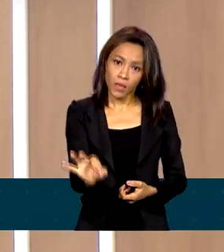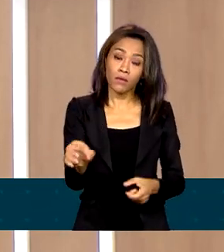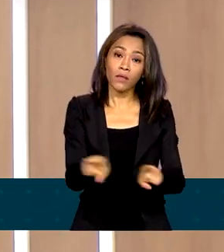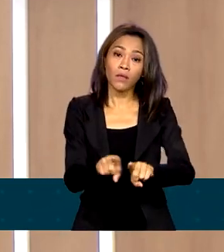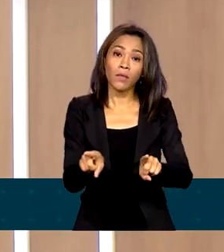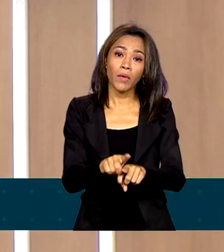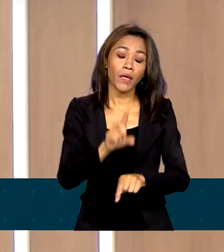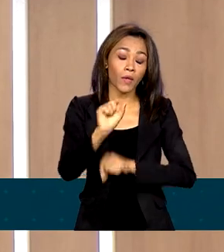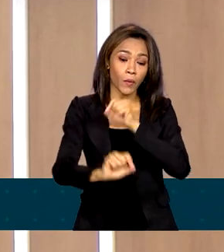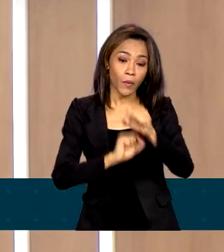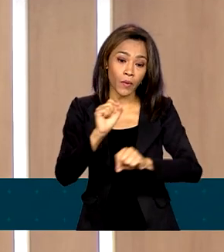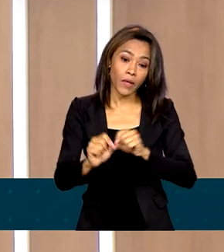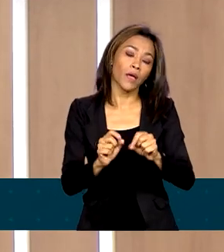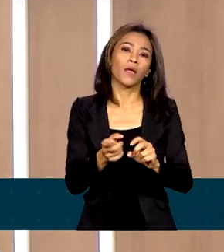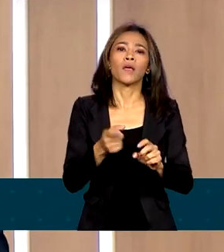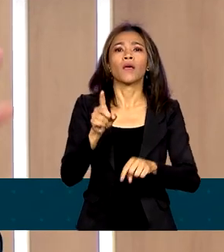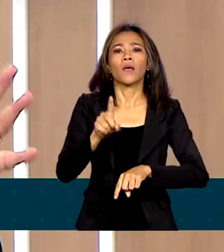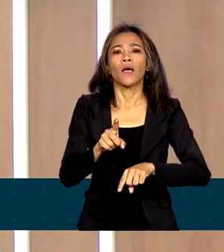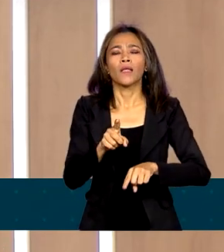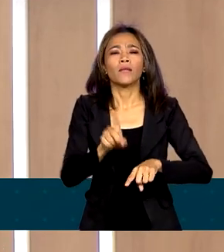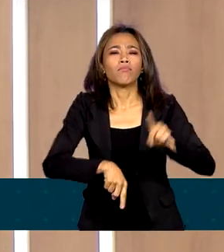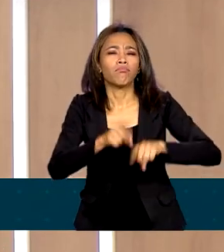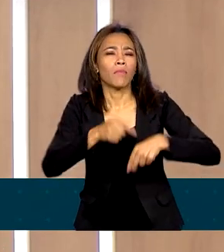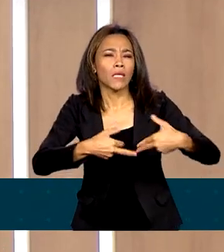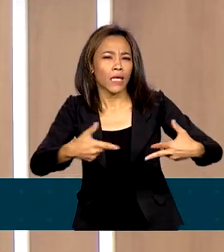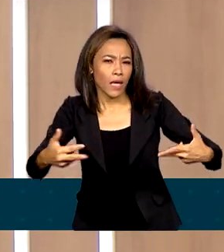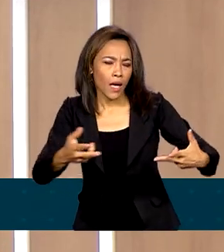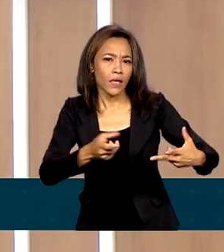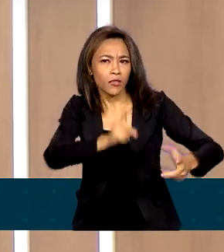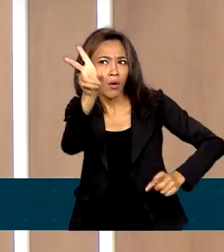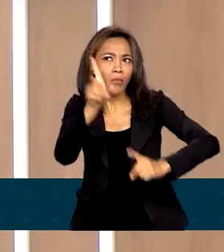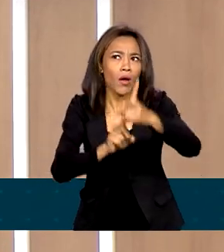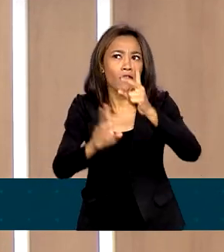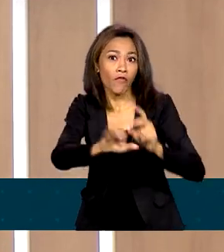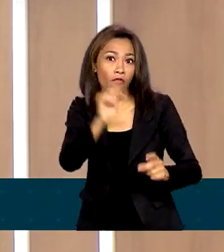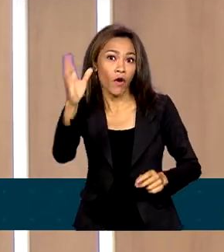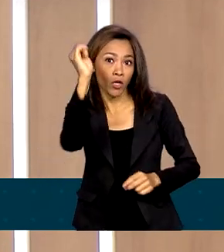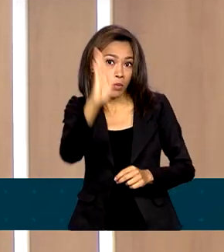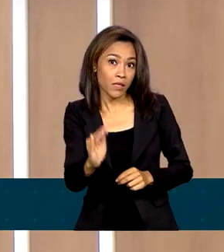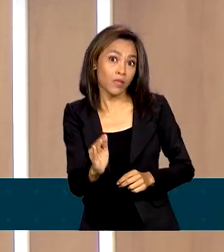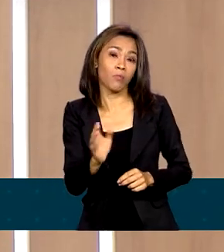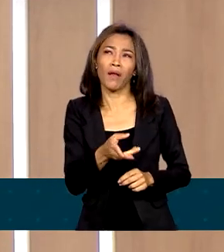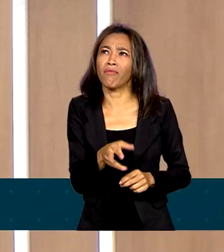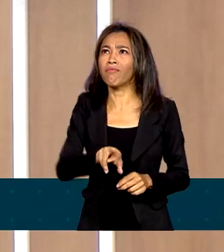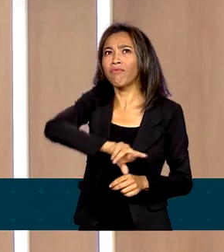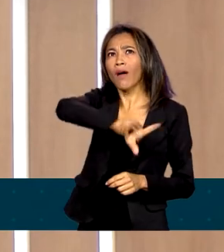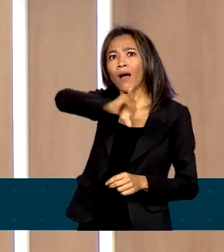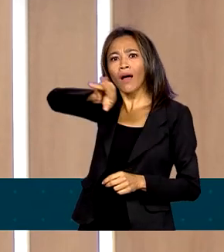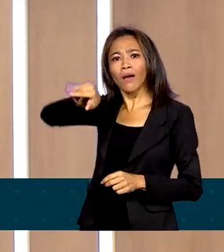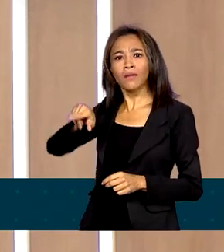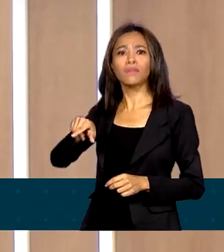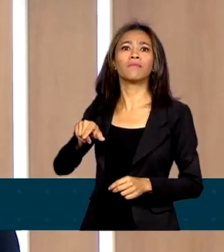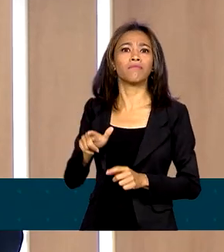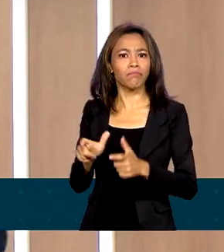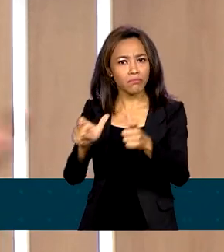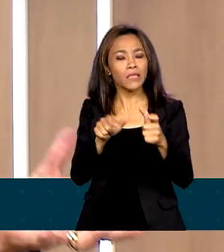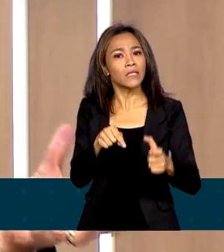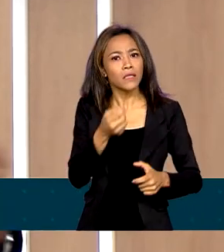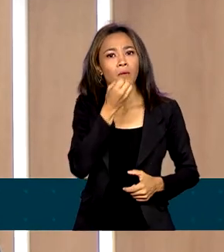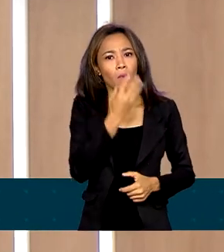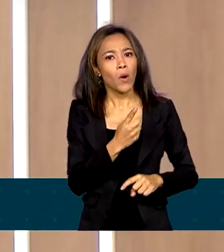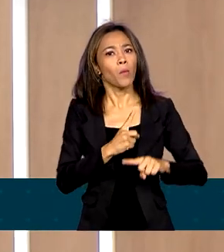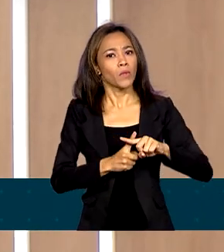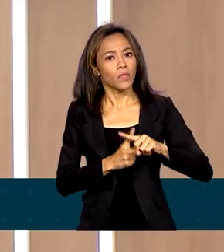o crescimento das exportações brasileiras para todos os destinos. Então, isso é um aspecto muito positivo você ter,